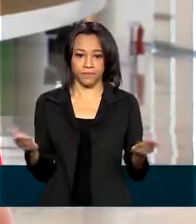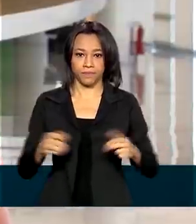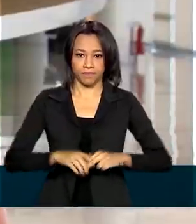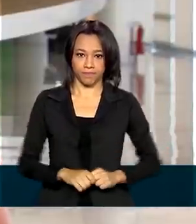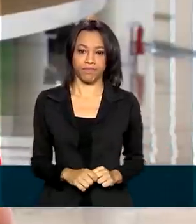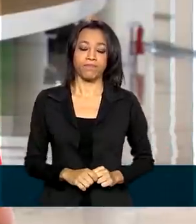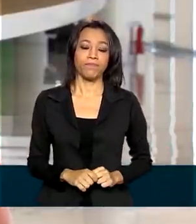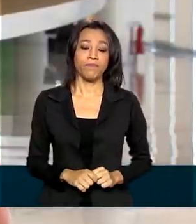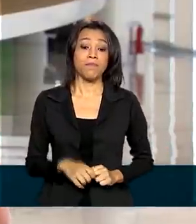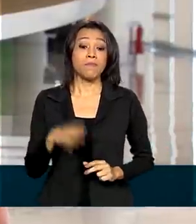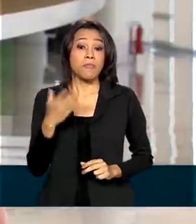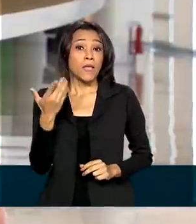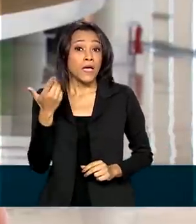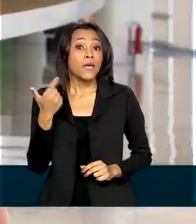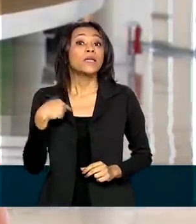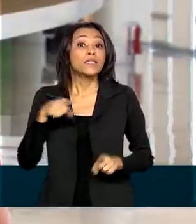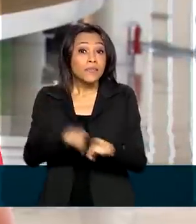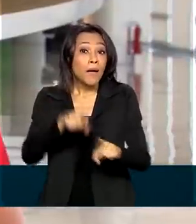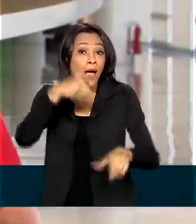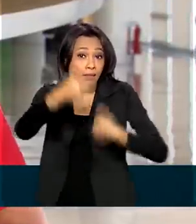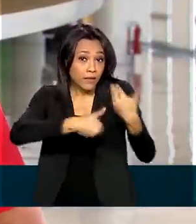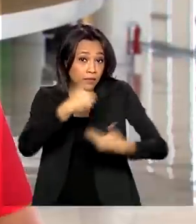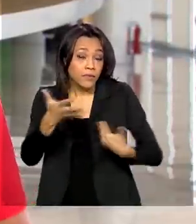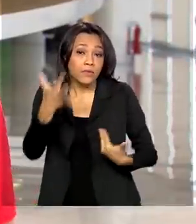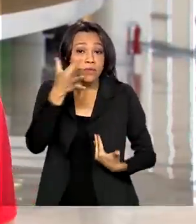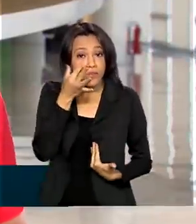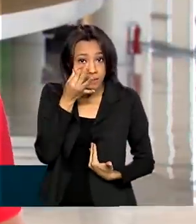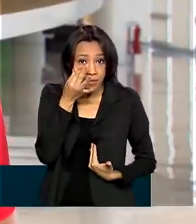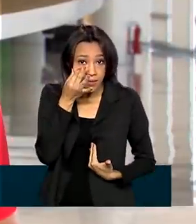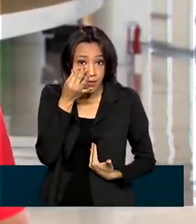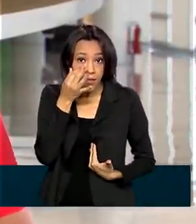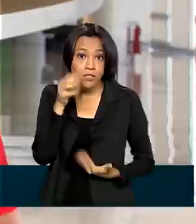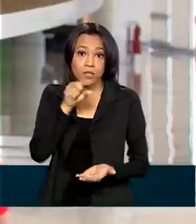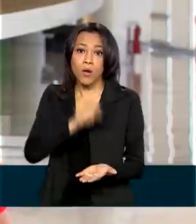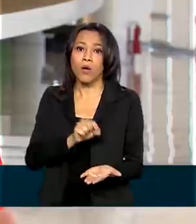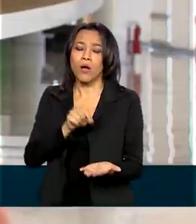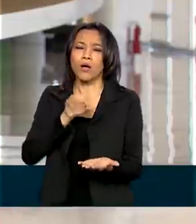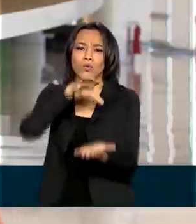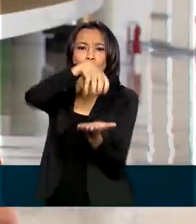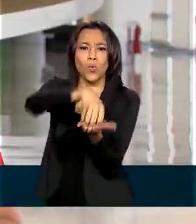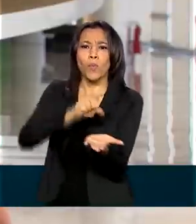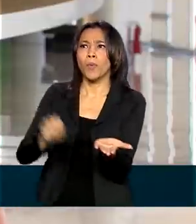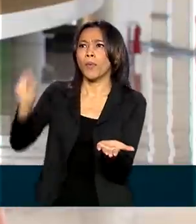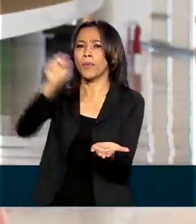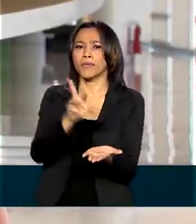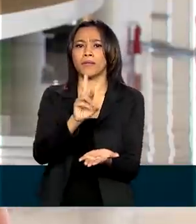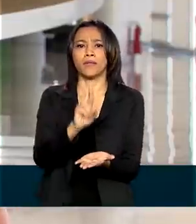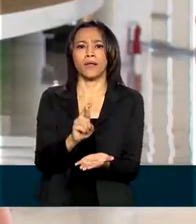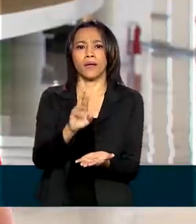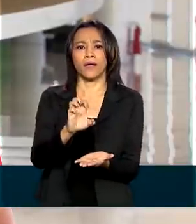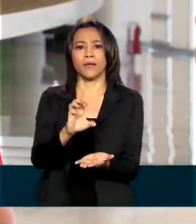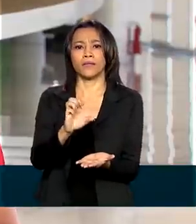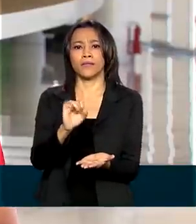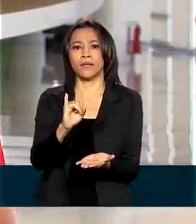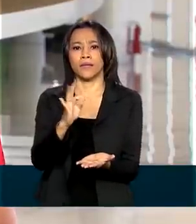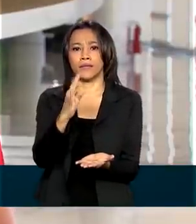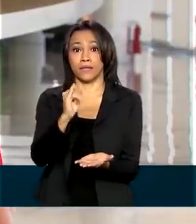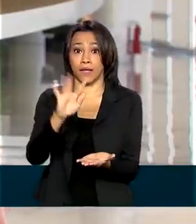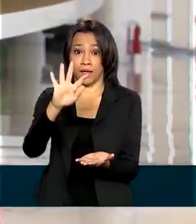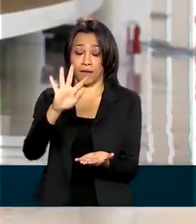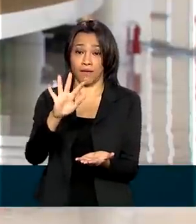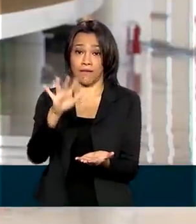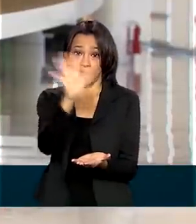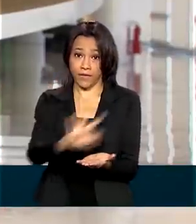.br. E o atendimento presencial nos postos da Receita Federal em todo o país que voltariam hoje foram...